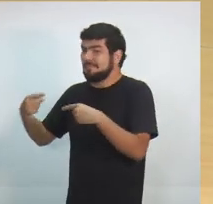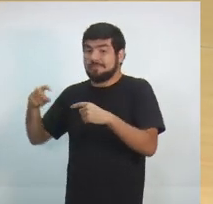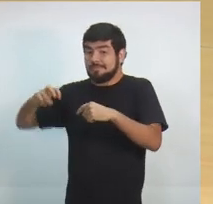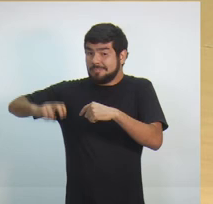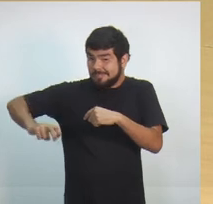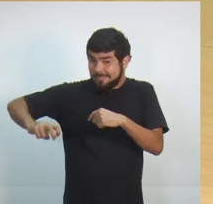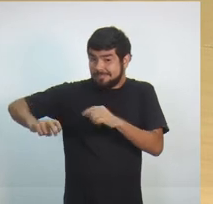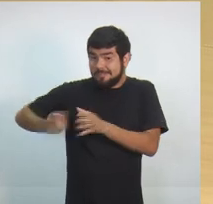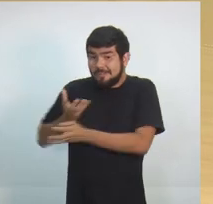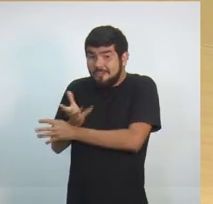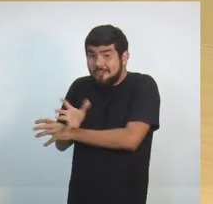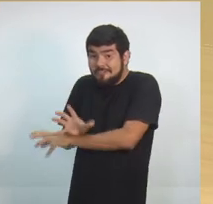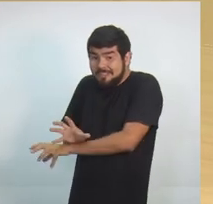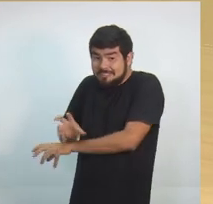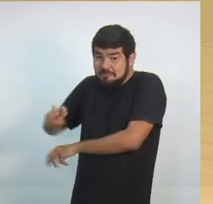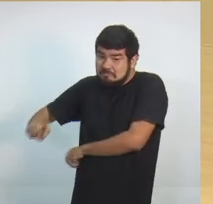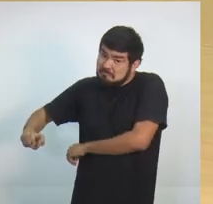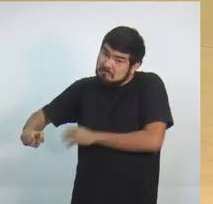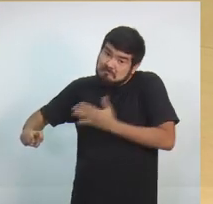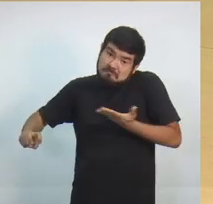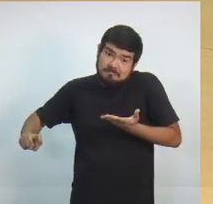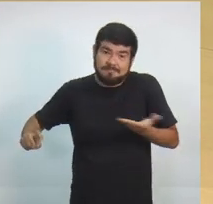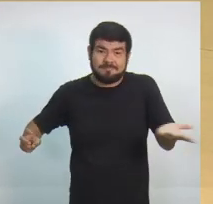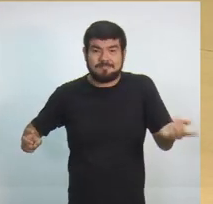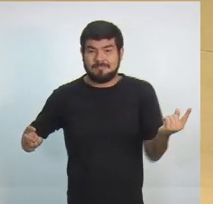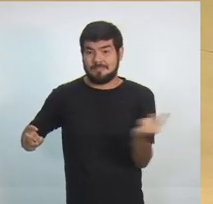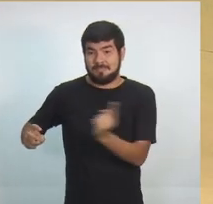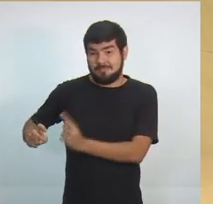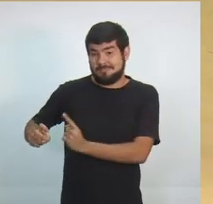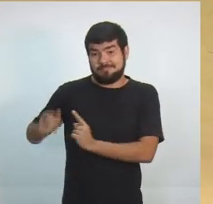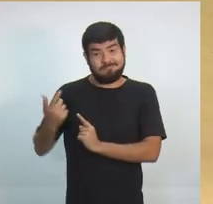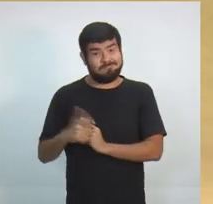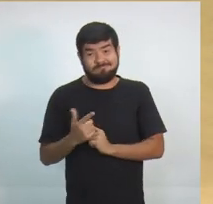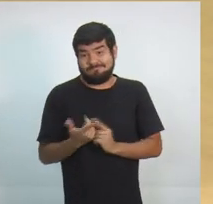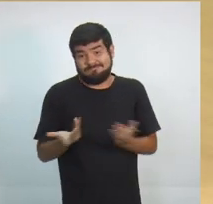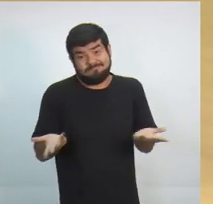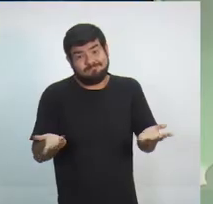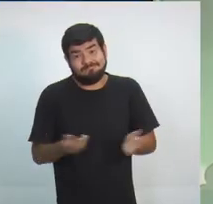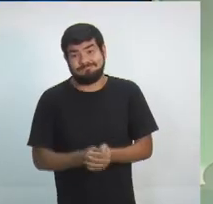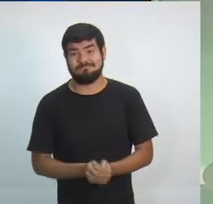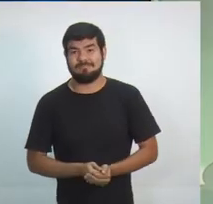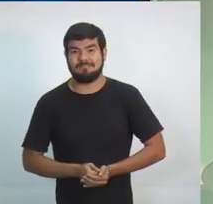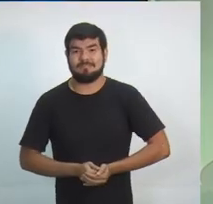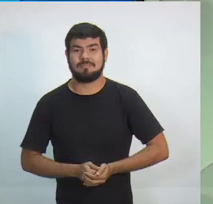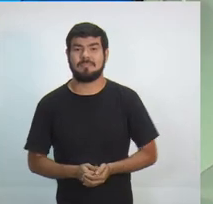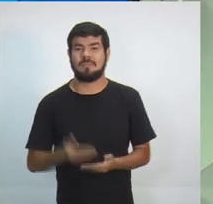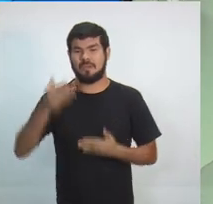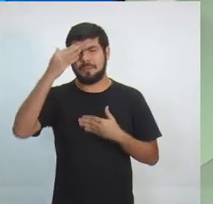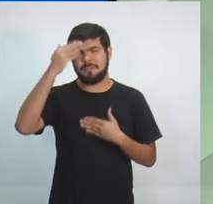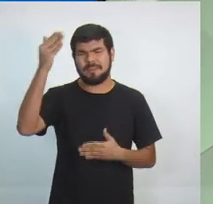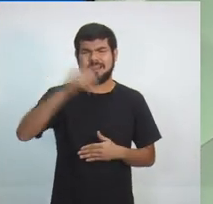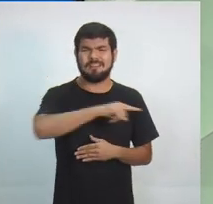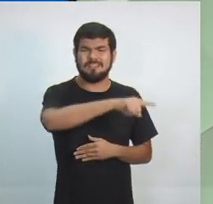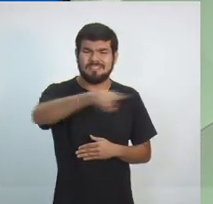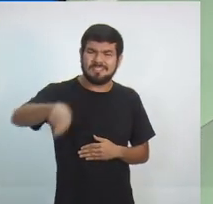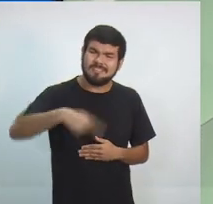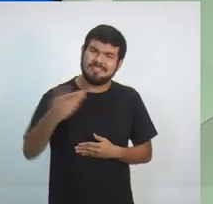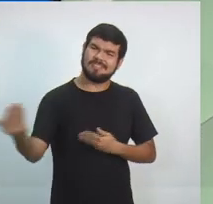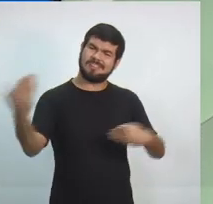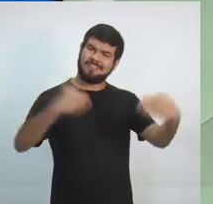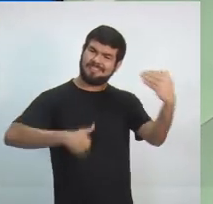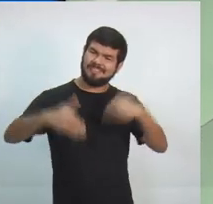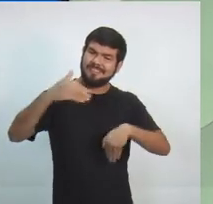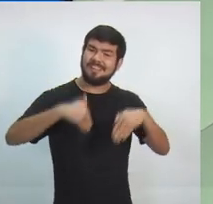ficar o tempo todo aqui do debate vazio, como você está acompanhando. Obrigada a todos vocês que vieram conversar